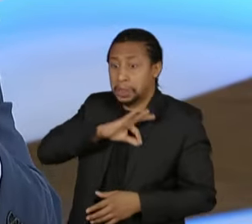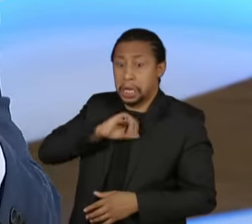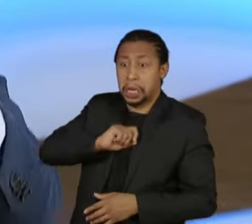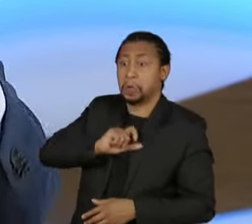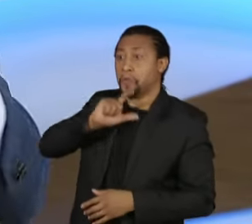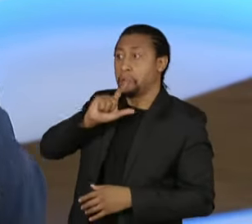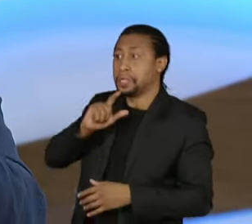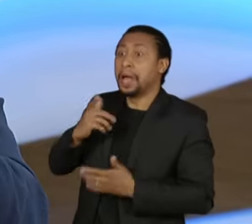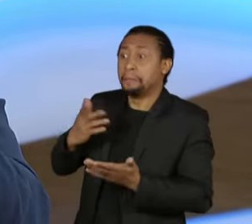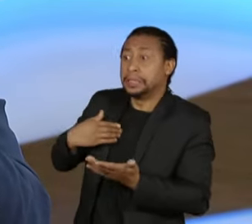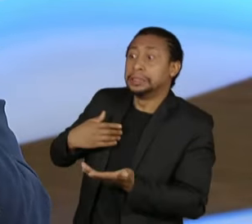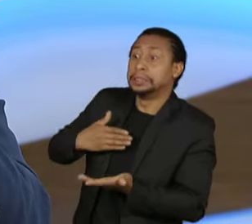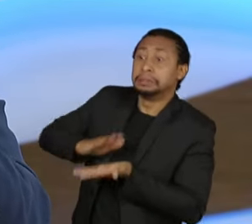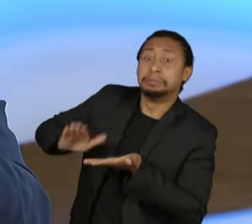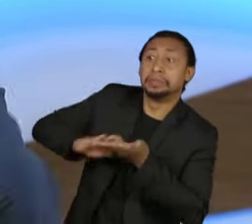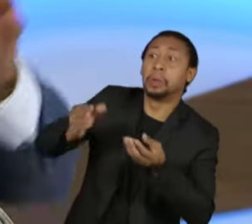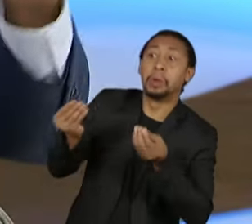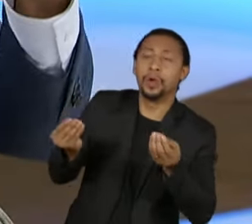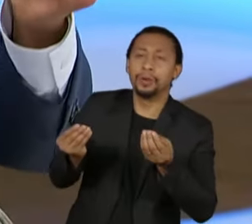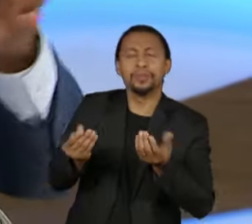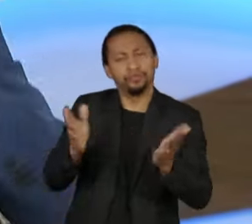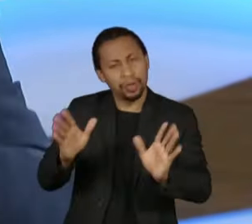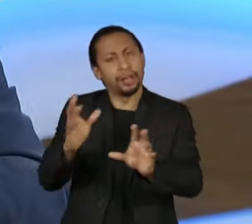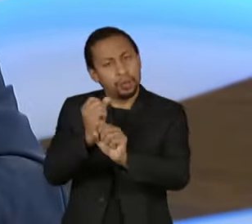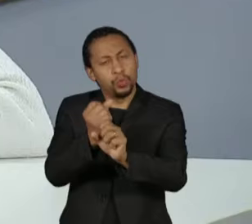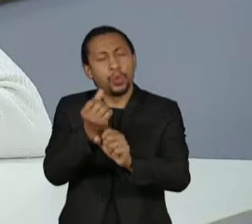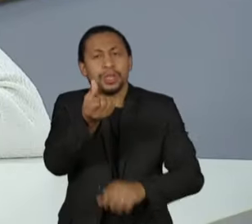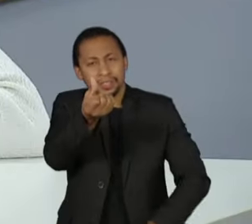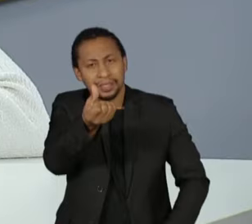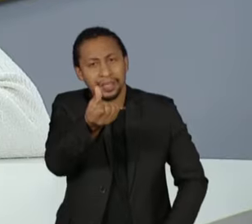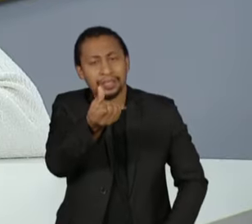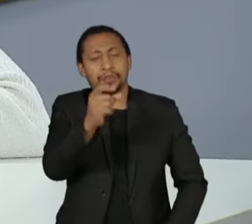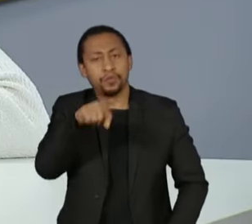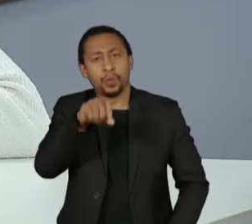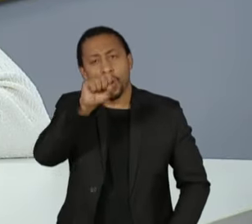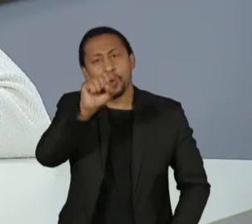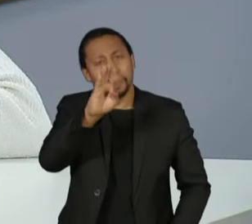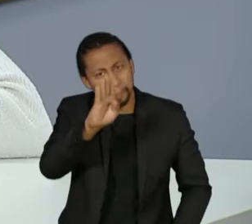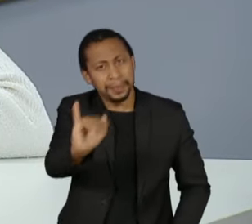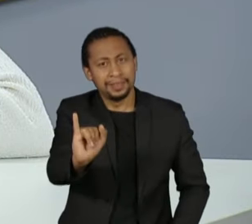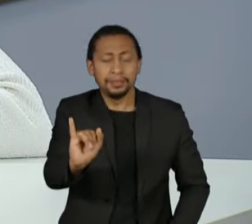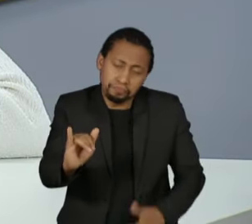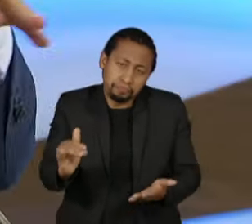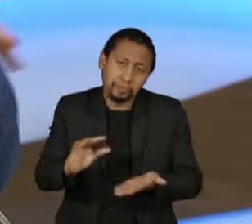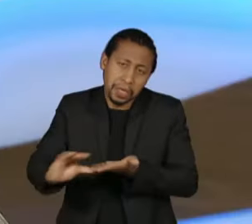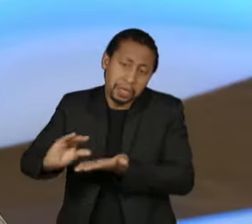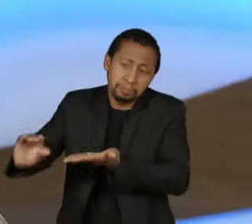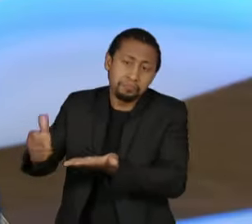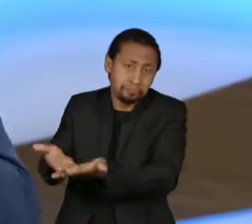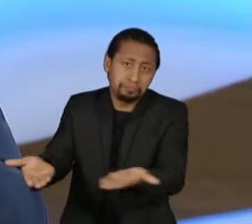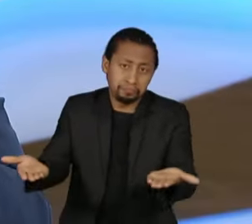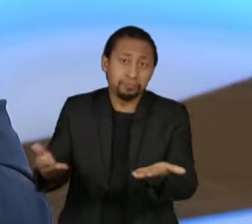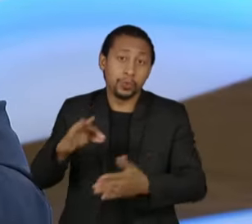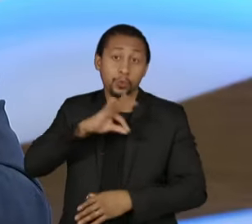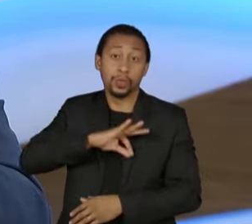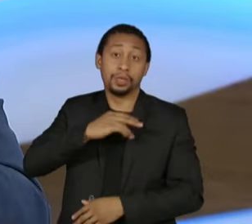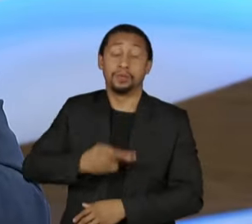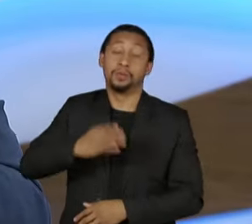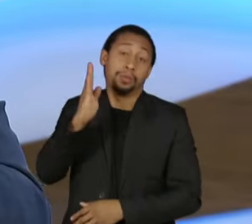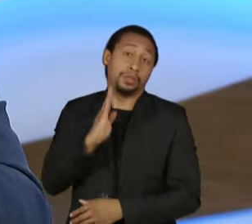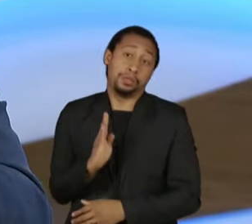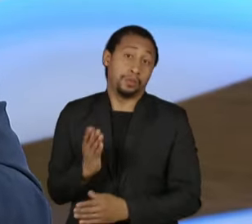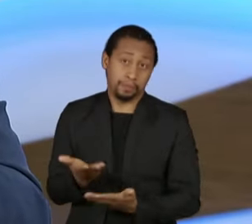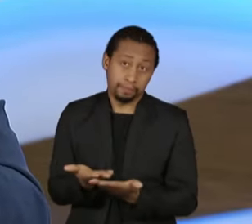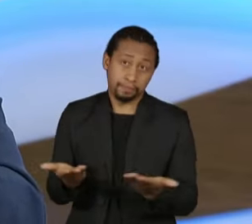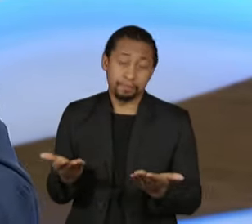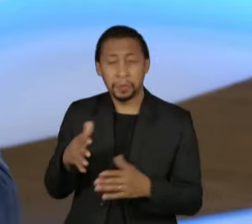,8 bilhões aproximadamente. Se ficar esse valor com um acréscimo de 1,4%, que é o que vai